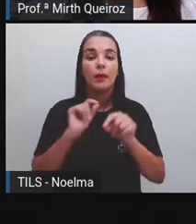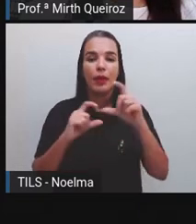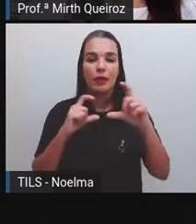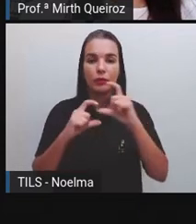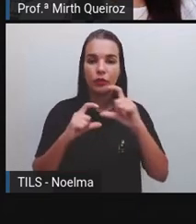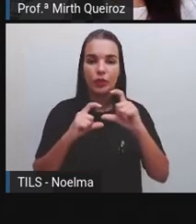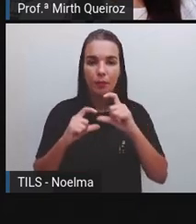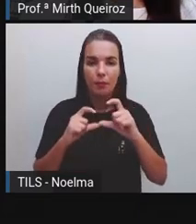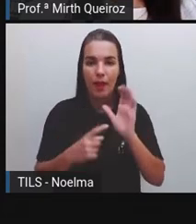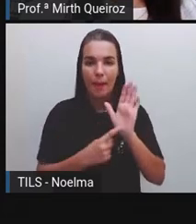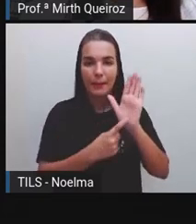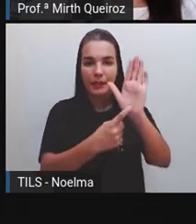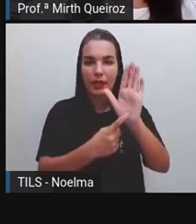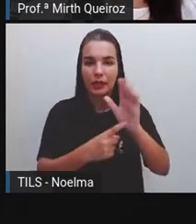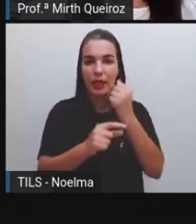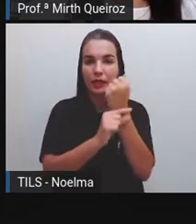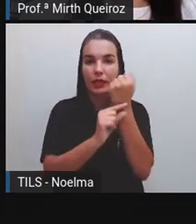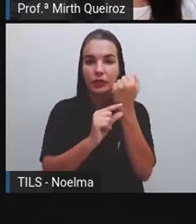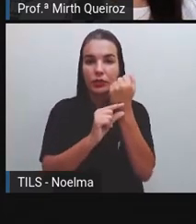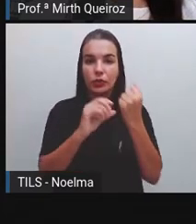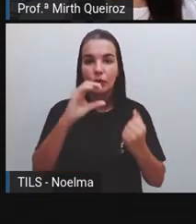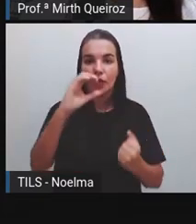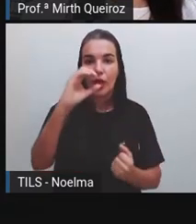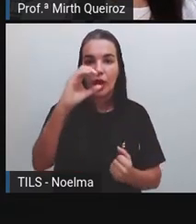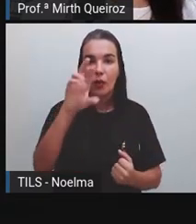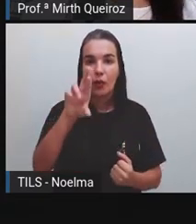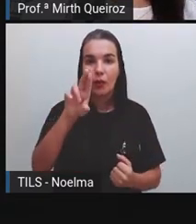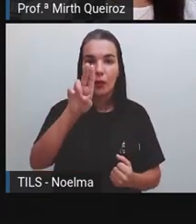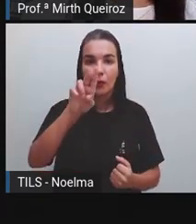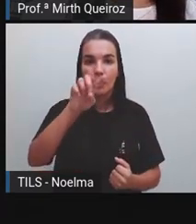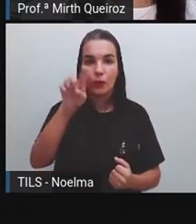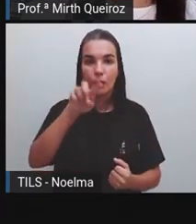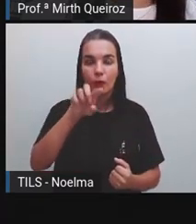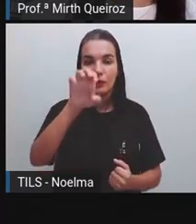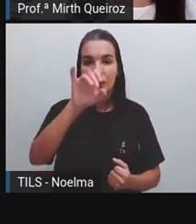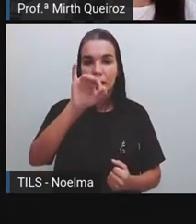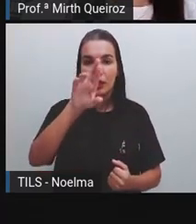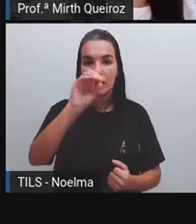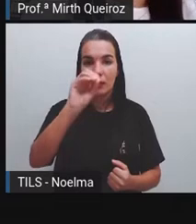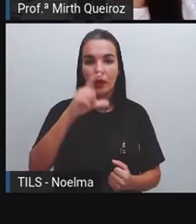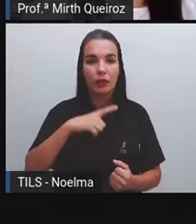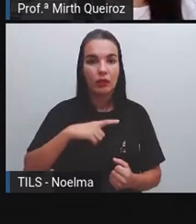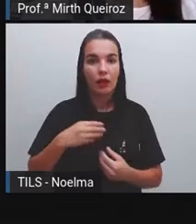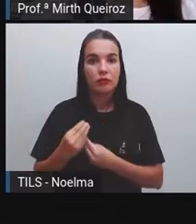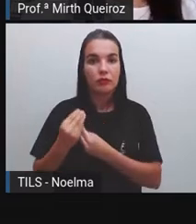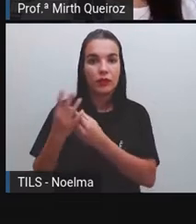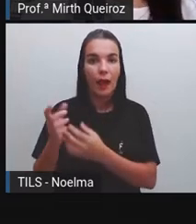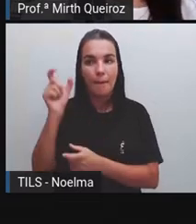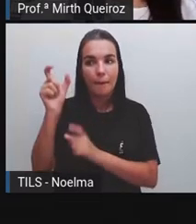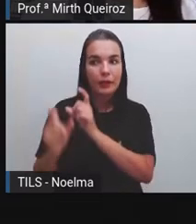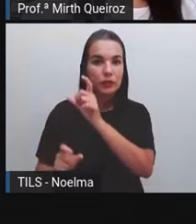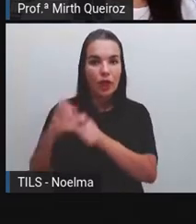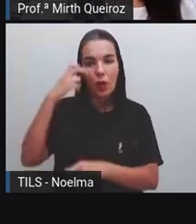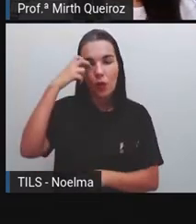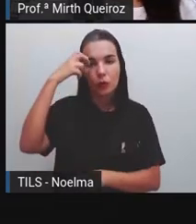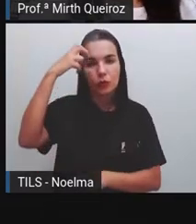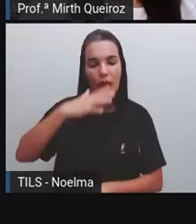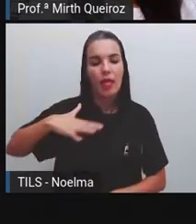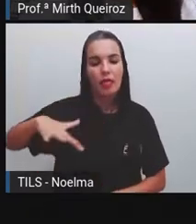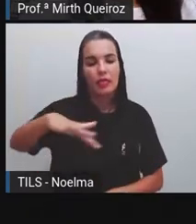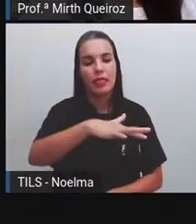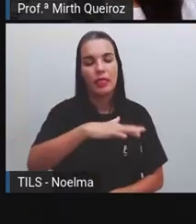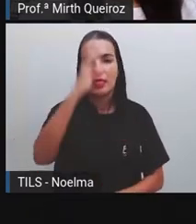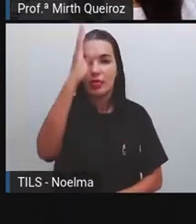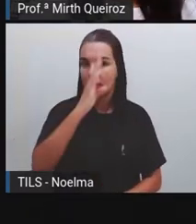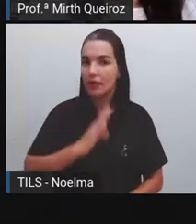apresentado pela editora O Cruzeiro e trazia personagens inspirados na cultura nacional, né? Aí a gente vai